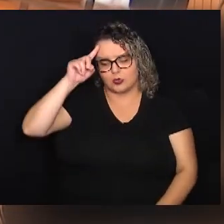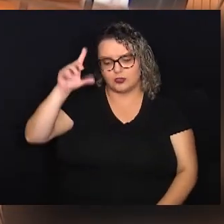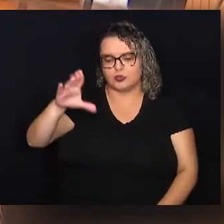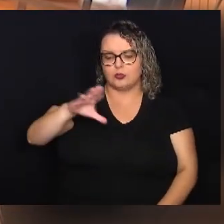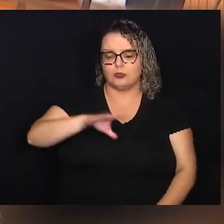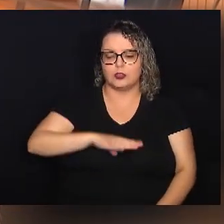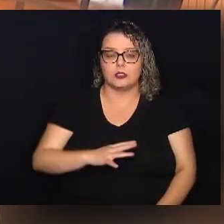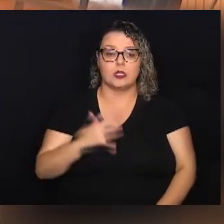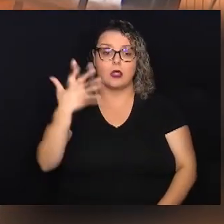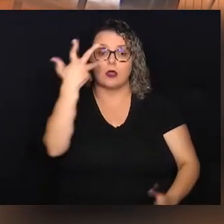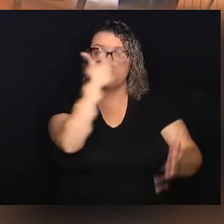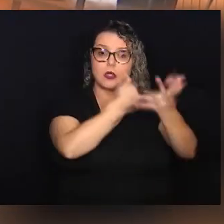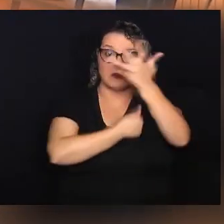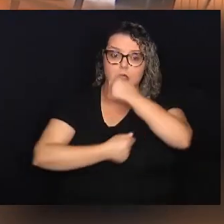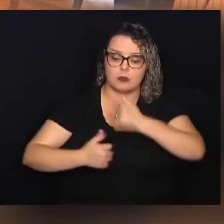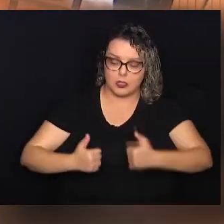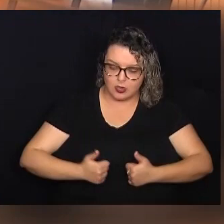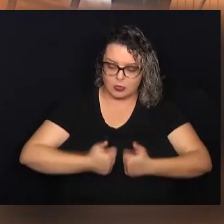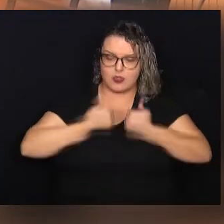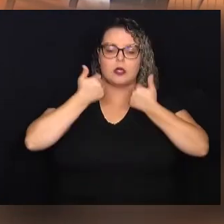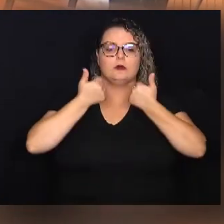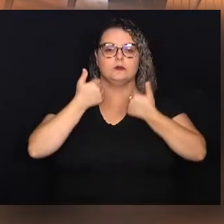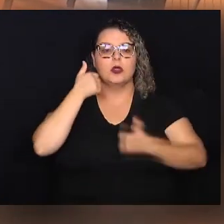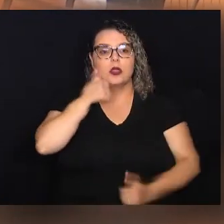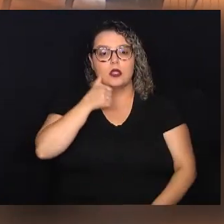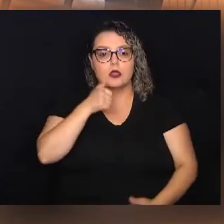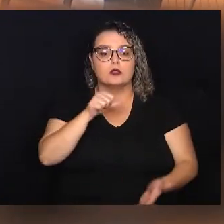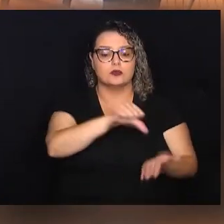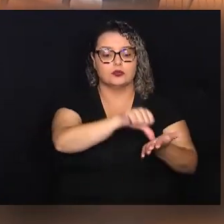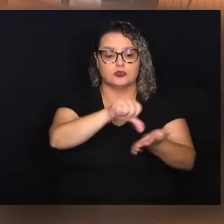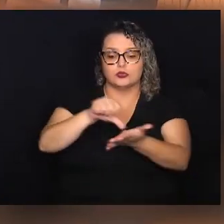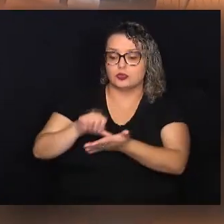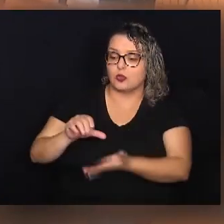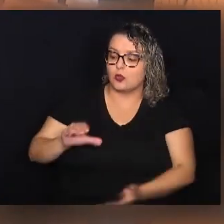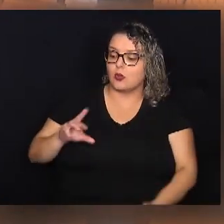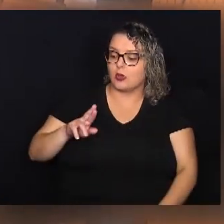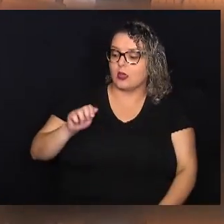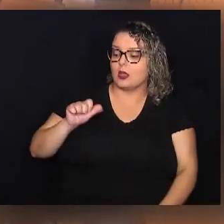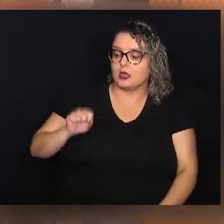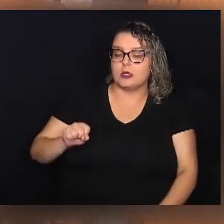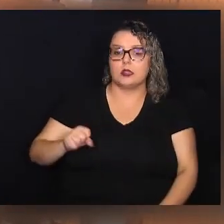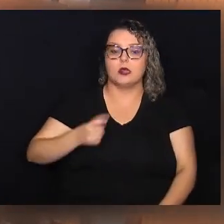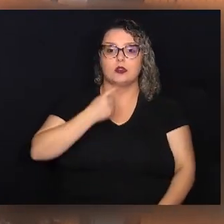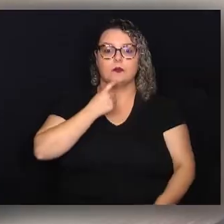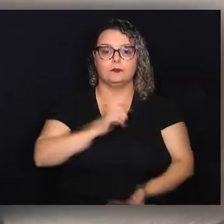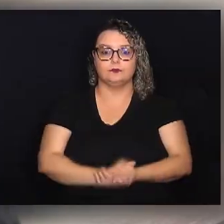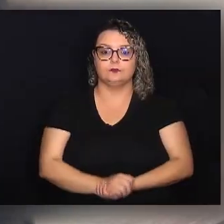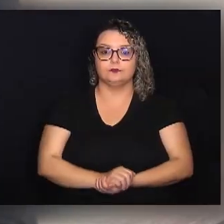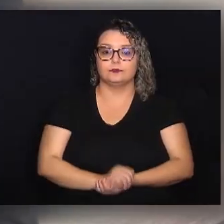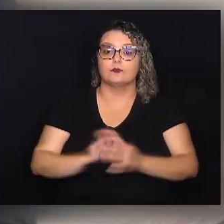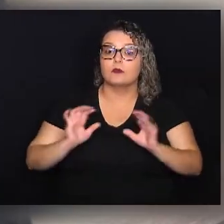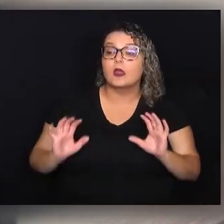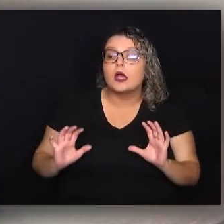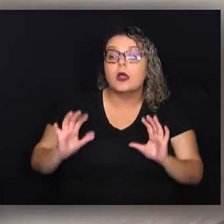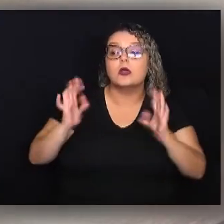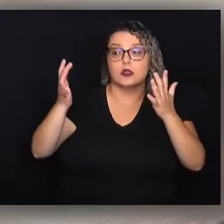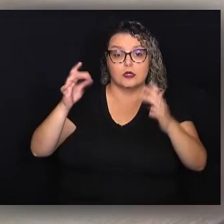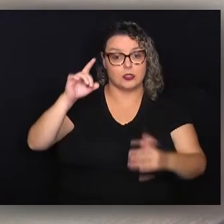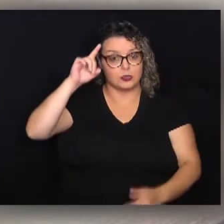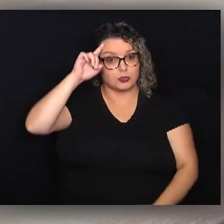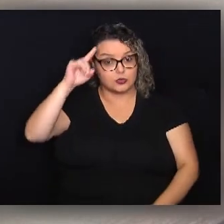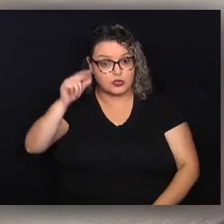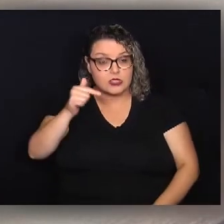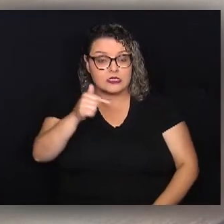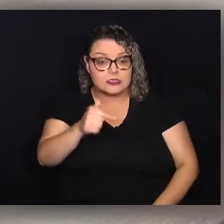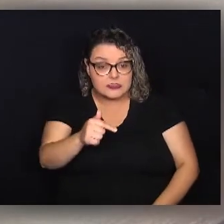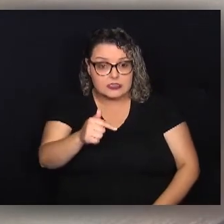o dia municipal da beleza para valorizar a autoestima feminina nas unidades do CRAS de Campinas. A ser comemorada no dia